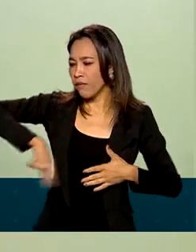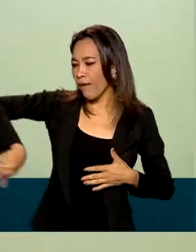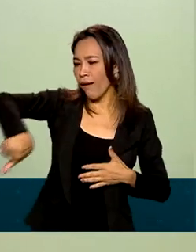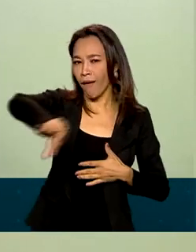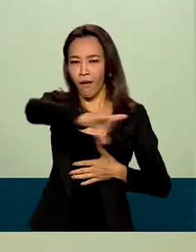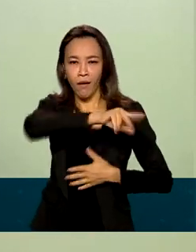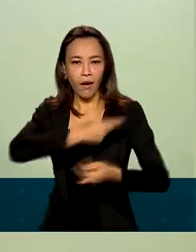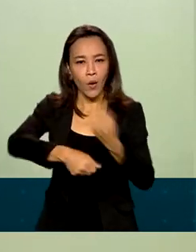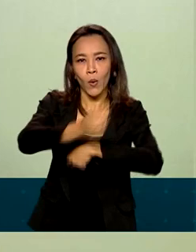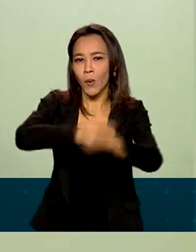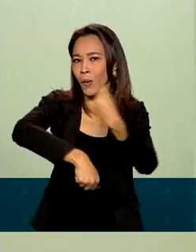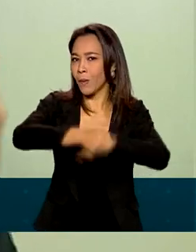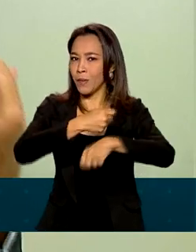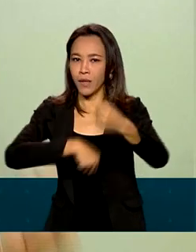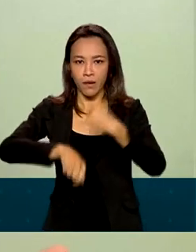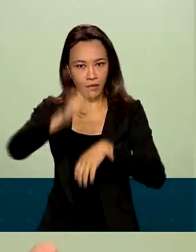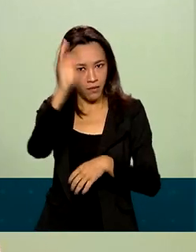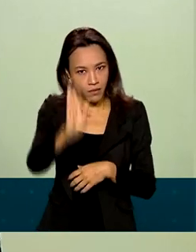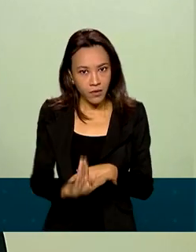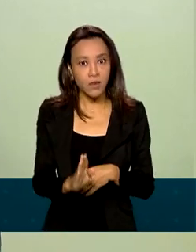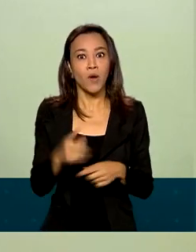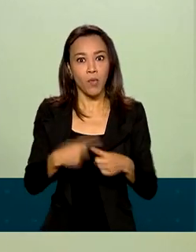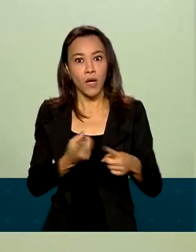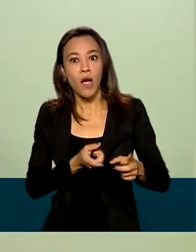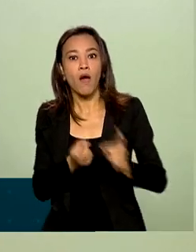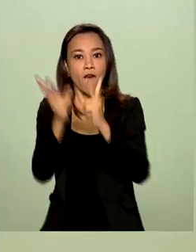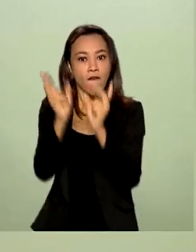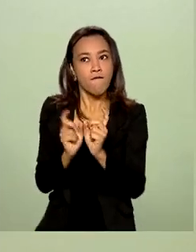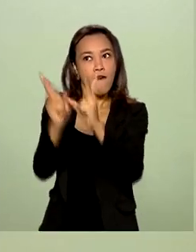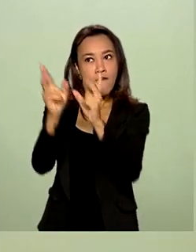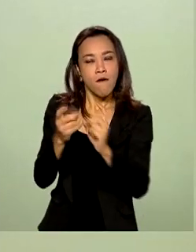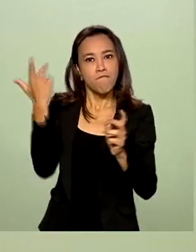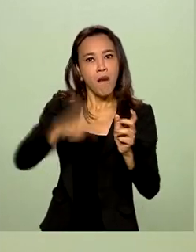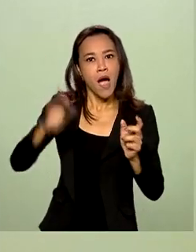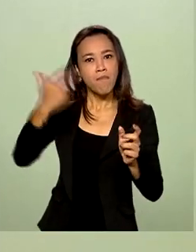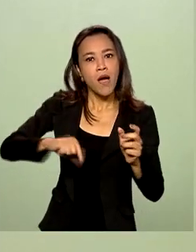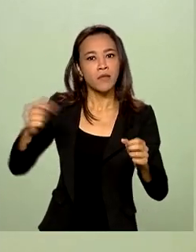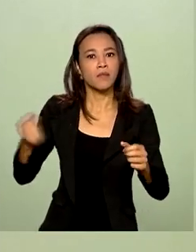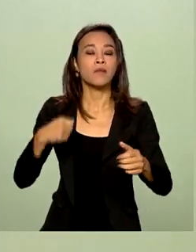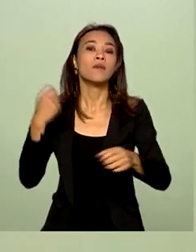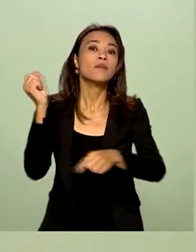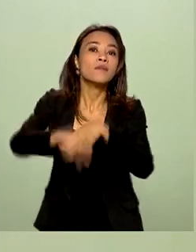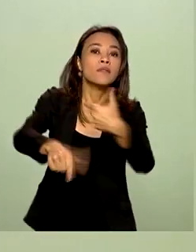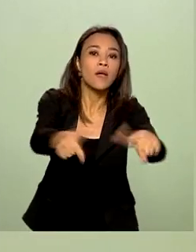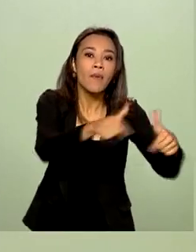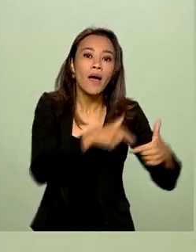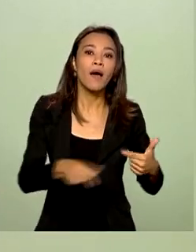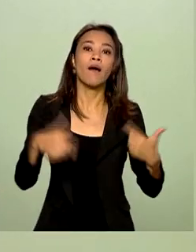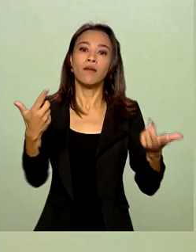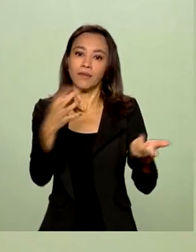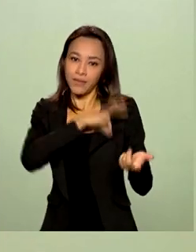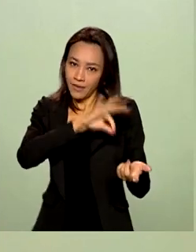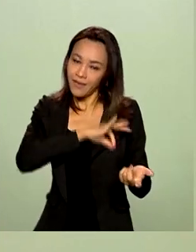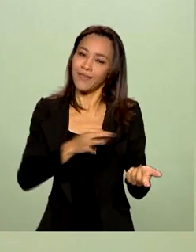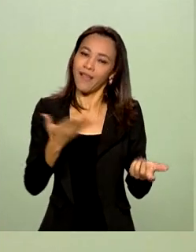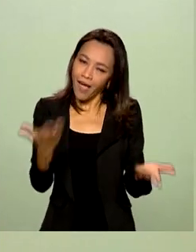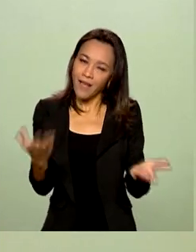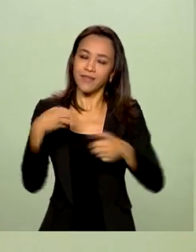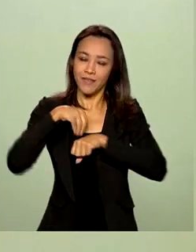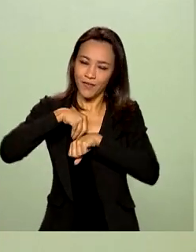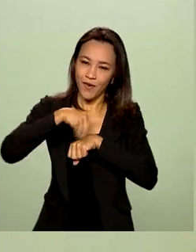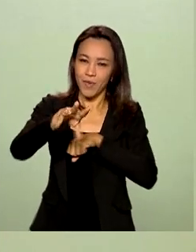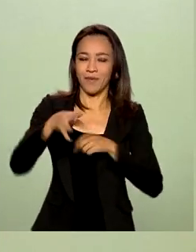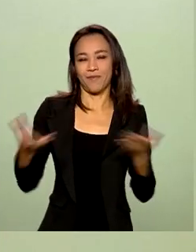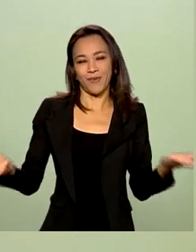crescimento econômico, porque aumenta as exportações, acaba gerando mais emprego, mais trabalho e mais renda. Essa é a informação que nós